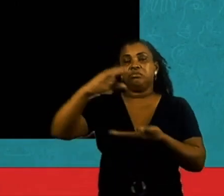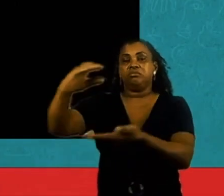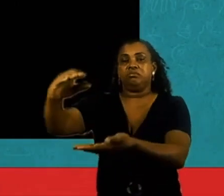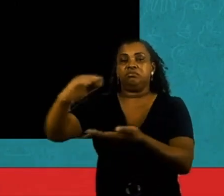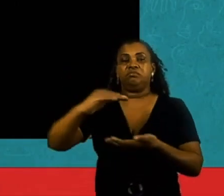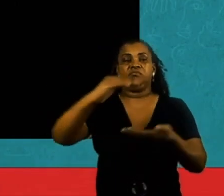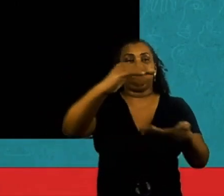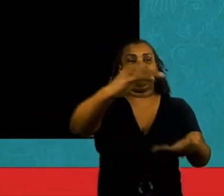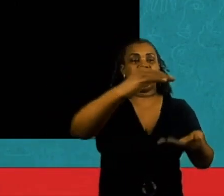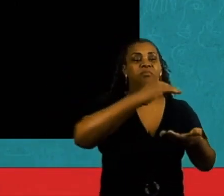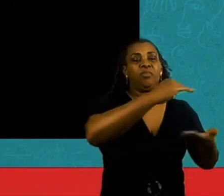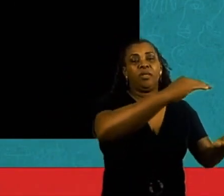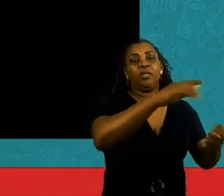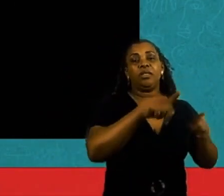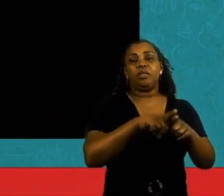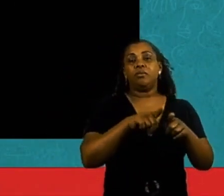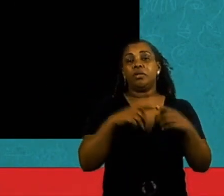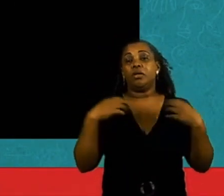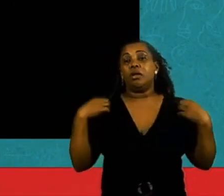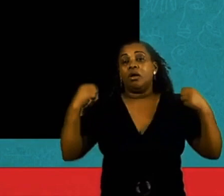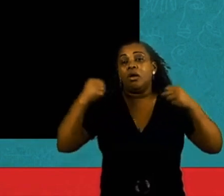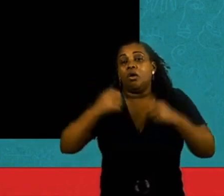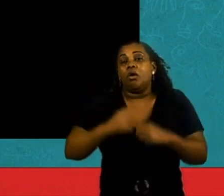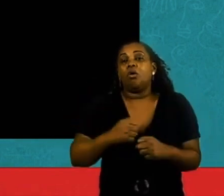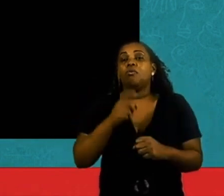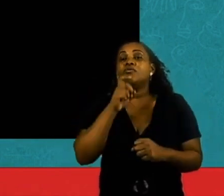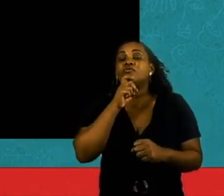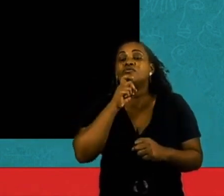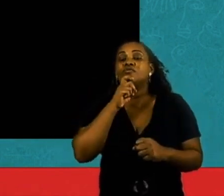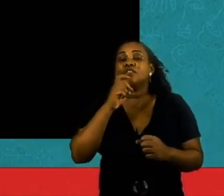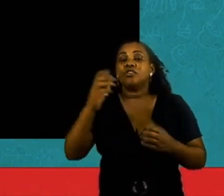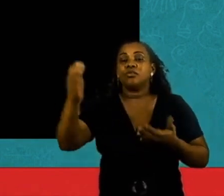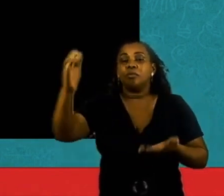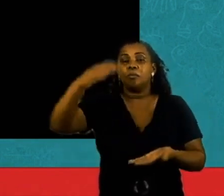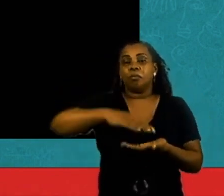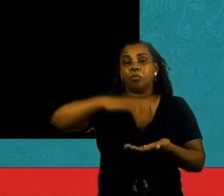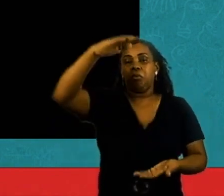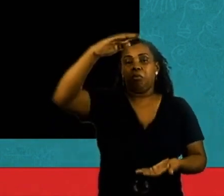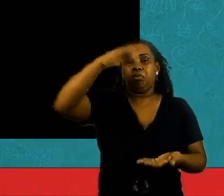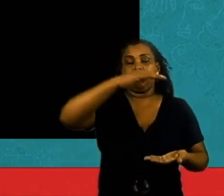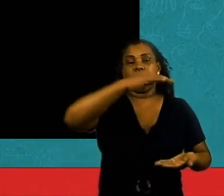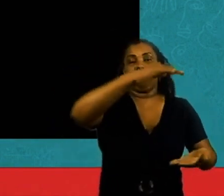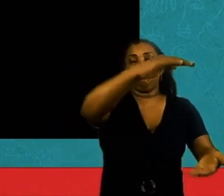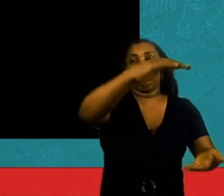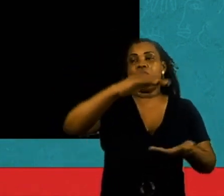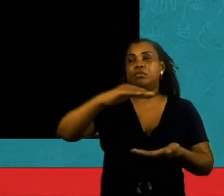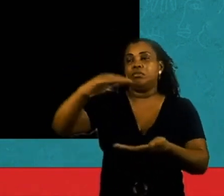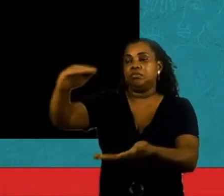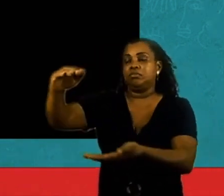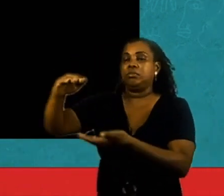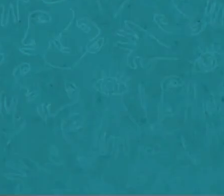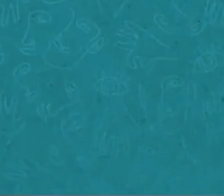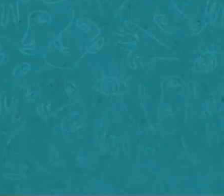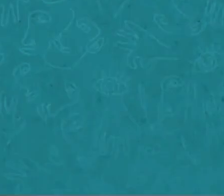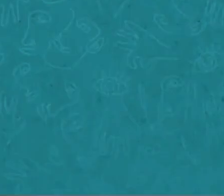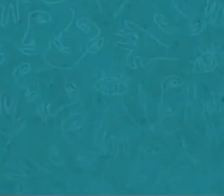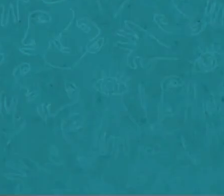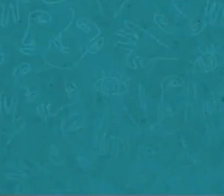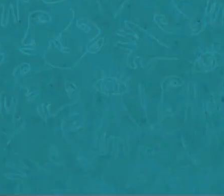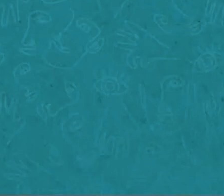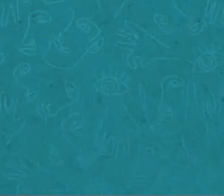Conseguimos colocar nossa quadra de exposição para vacinação da Covid-19. Deu uma comunidade quilombola.